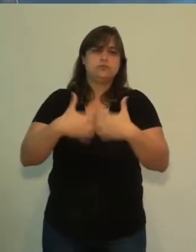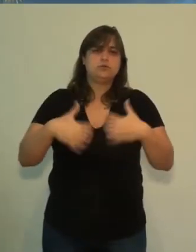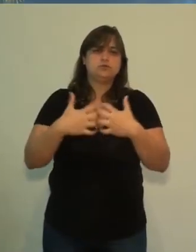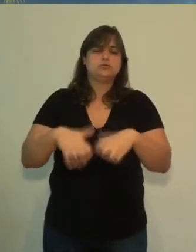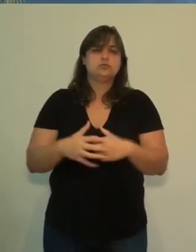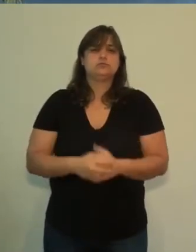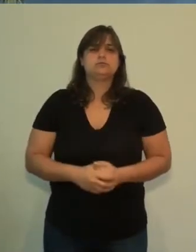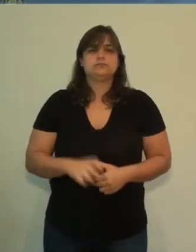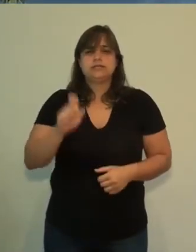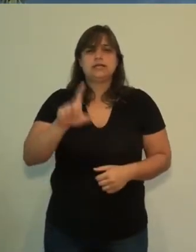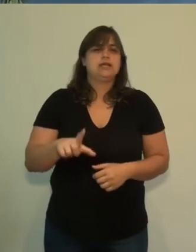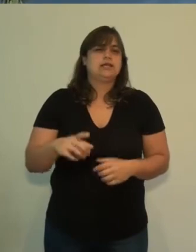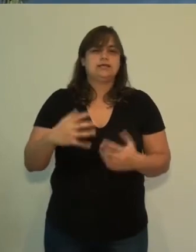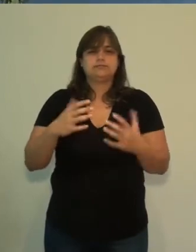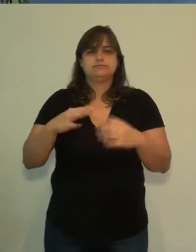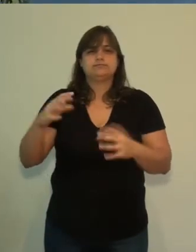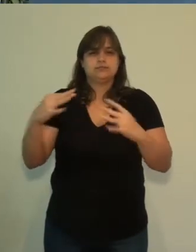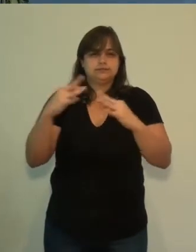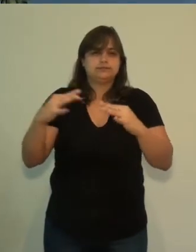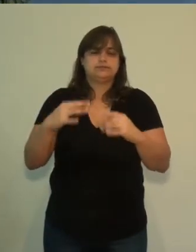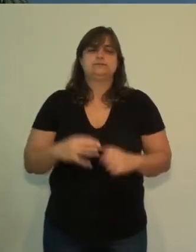um patrimônio da cidade imperial.